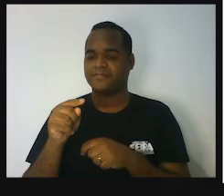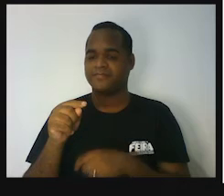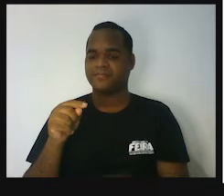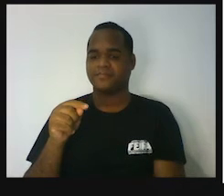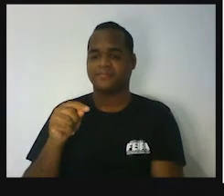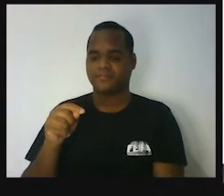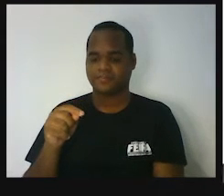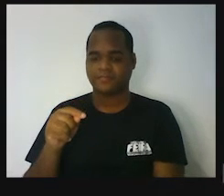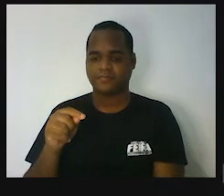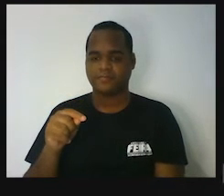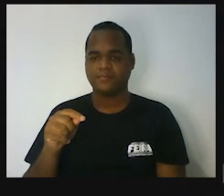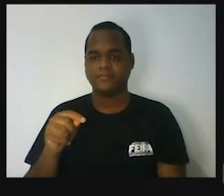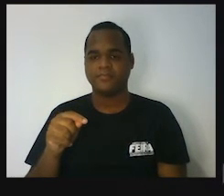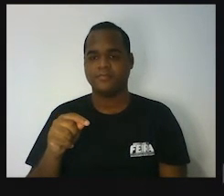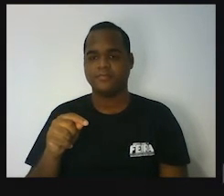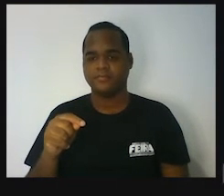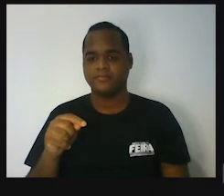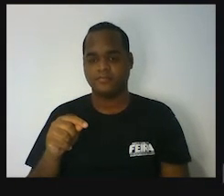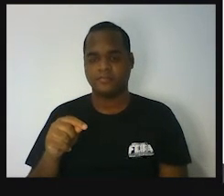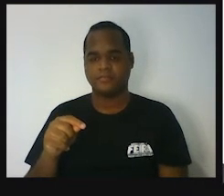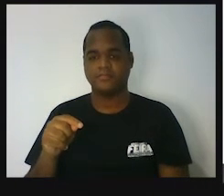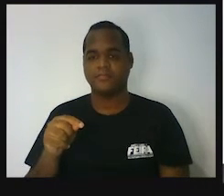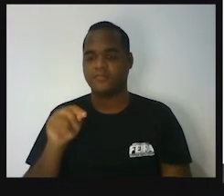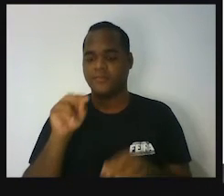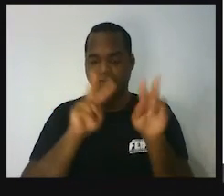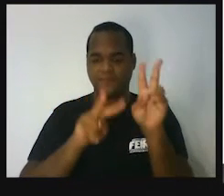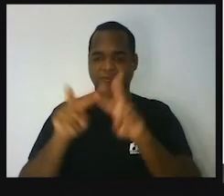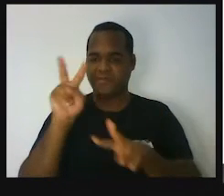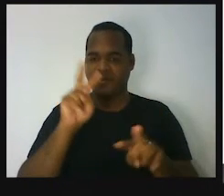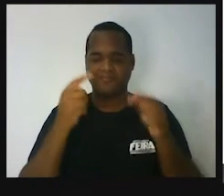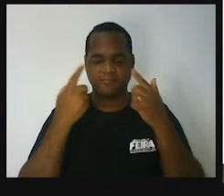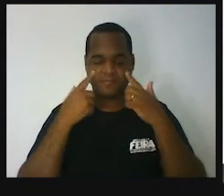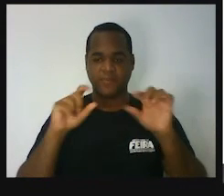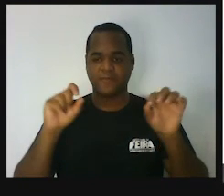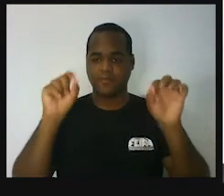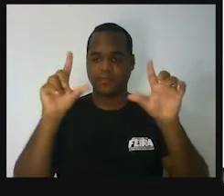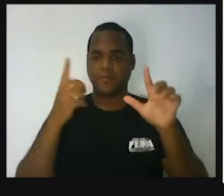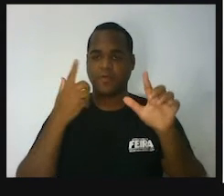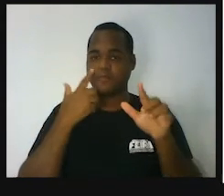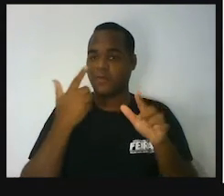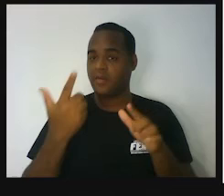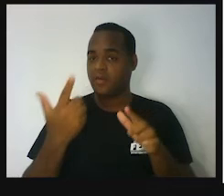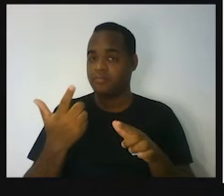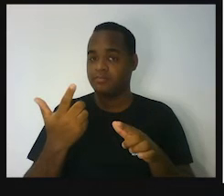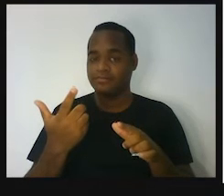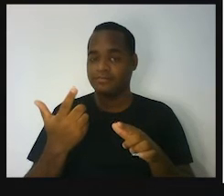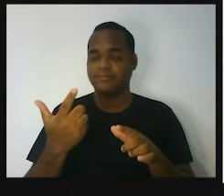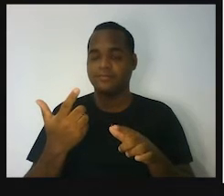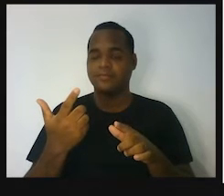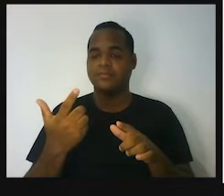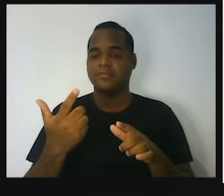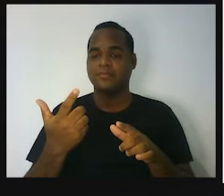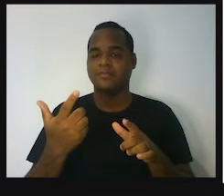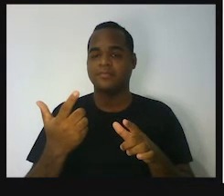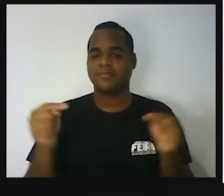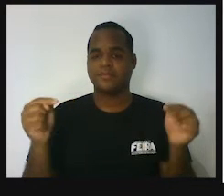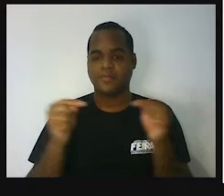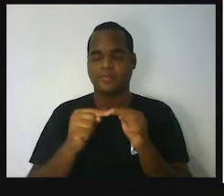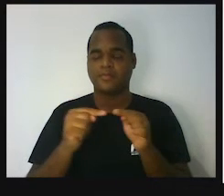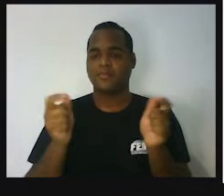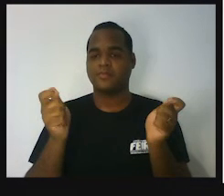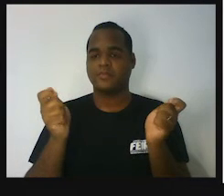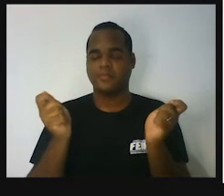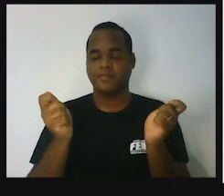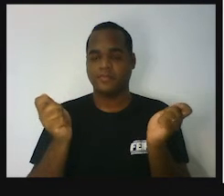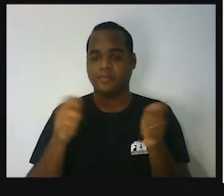quadro, né, o nosso quadro virtual. Olha ele aqui. E você deve estar